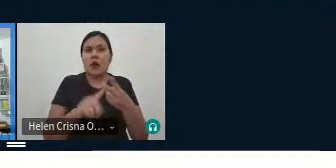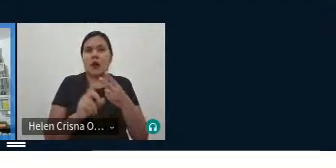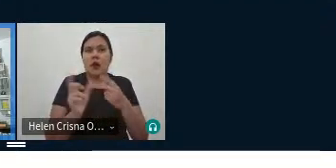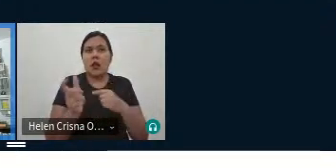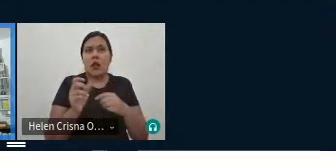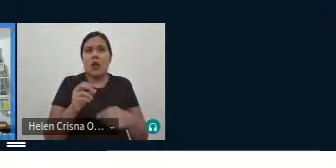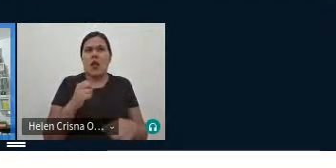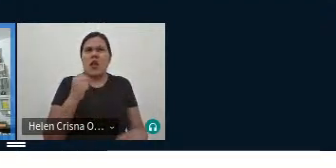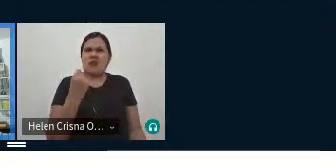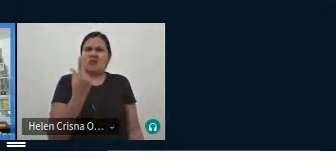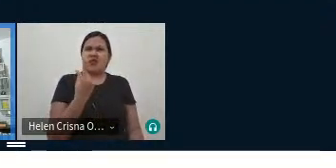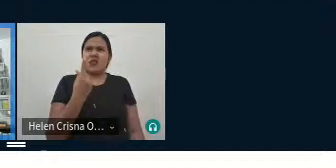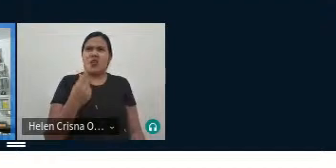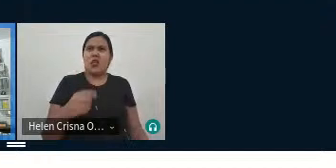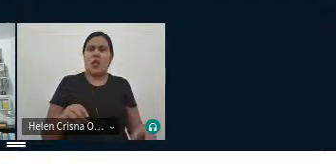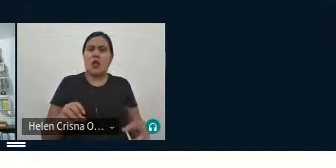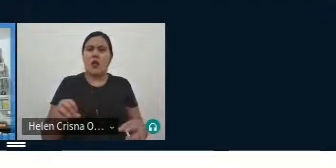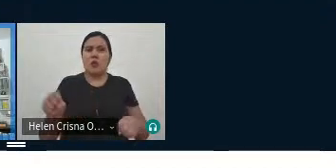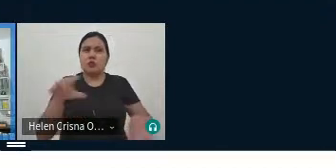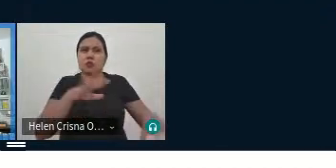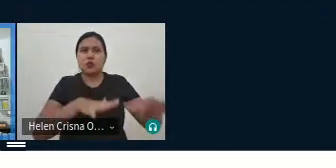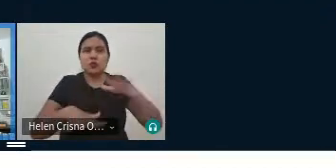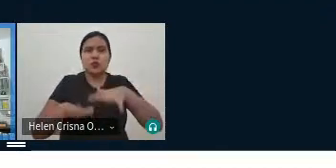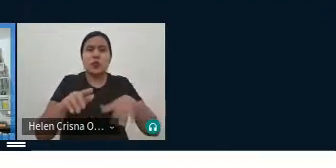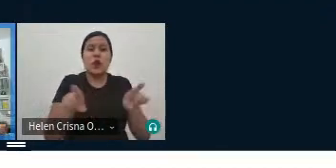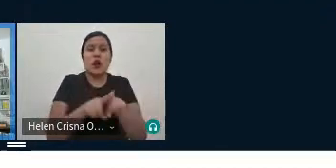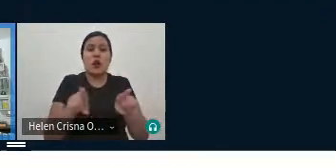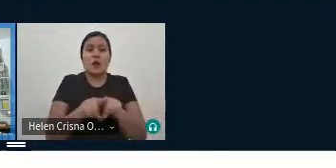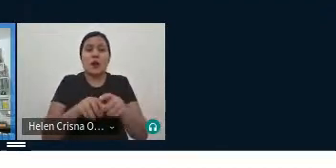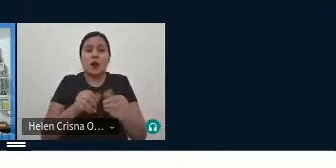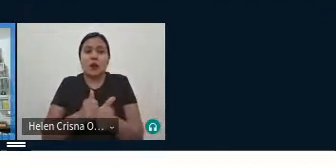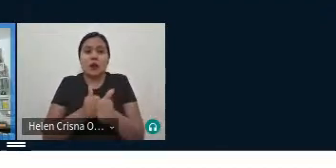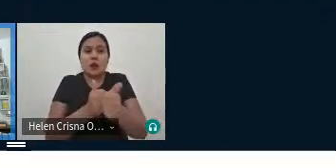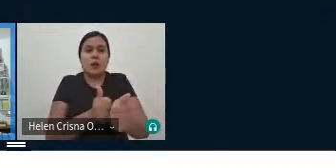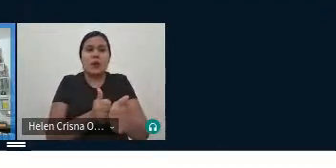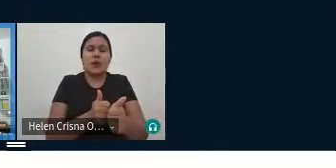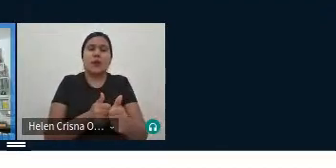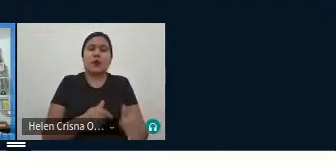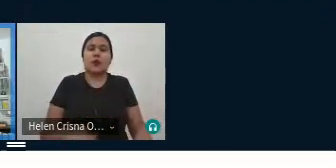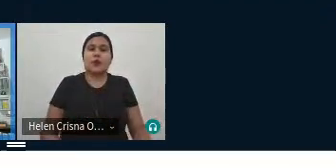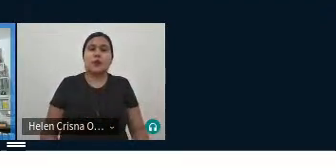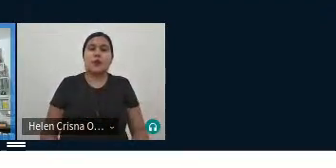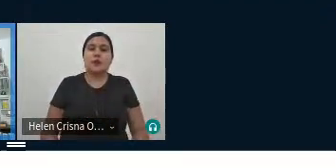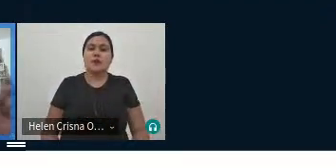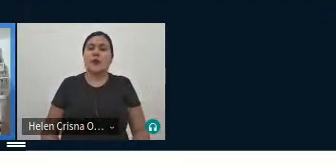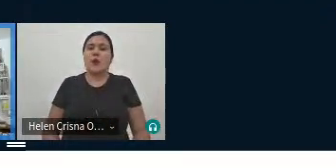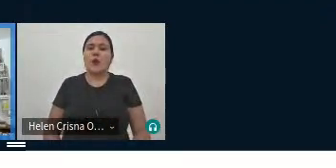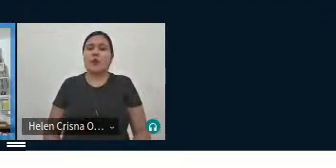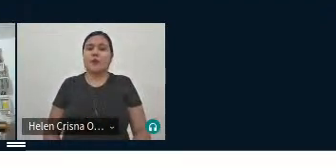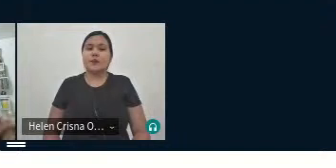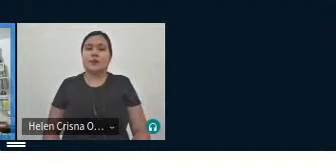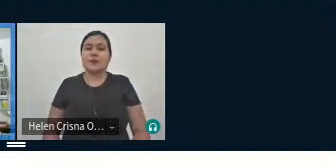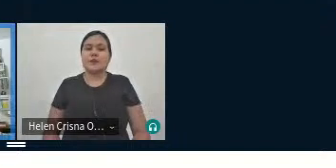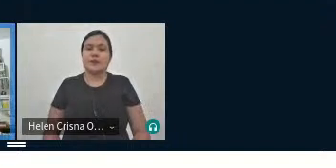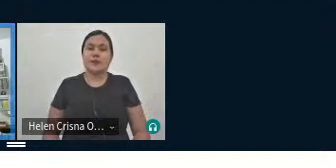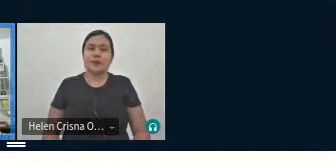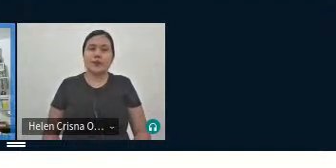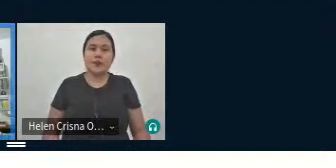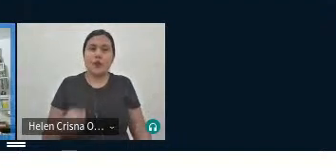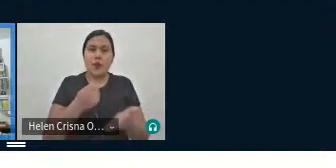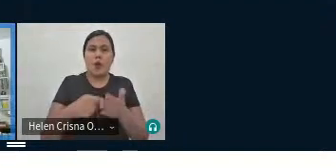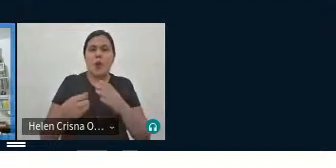estranhamentos e encantamentos, né, também se aproximam daquilo que diz o Henry Mechunic, né, a